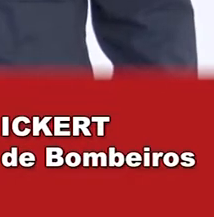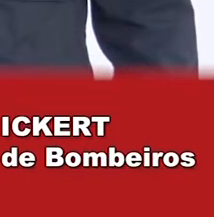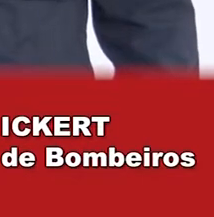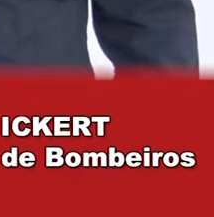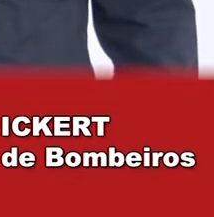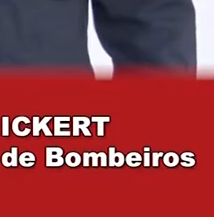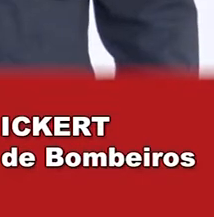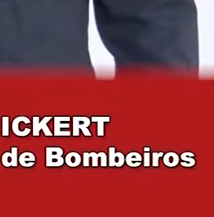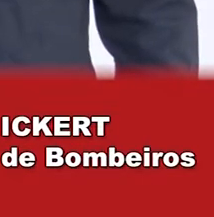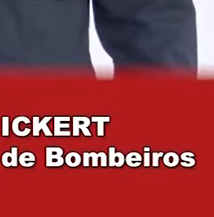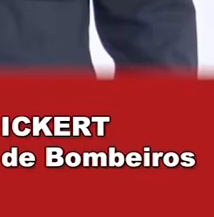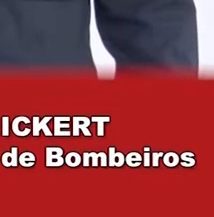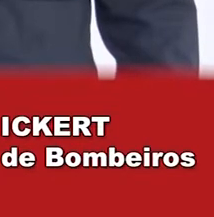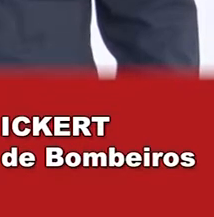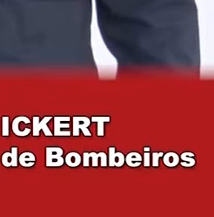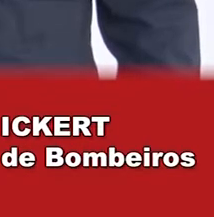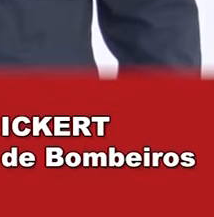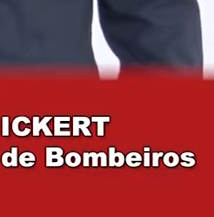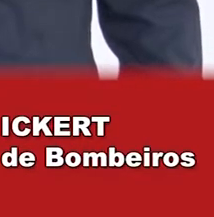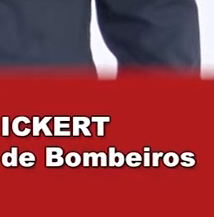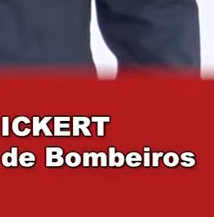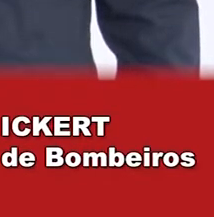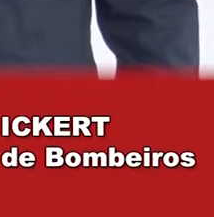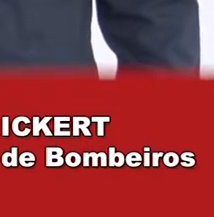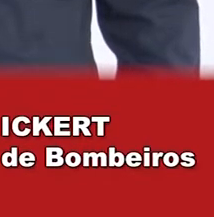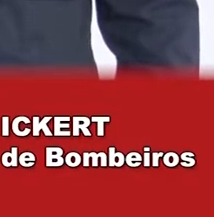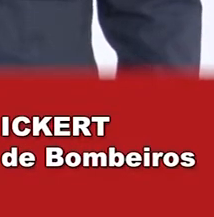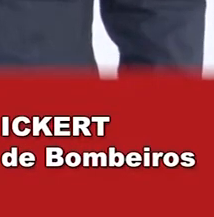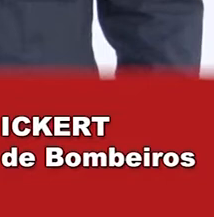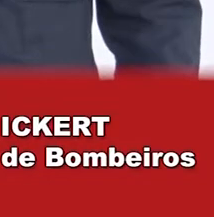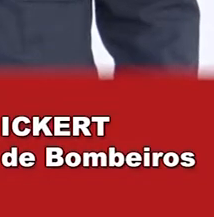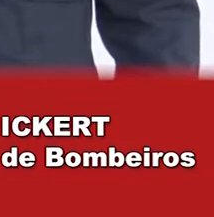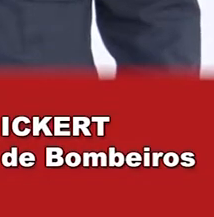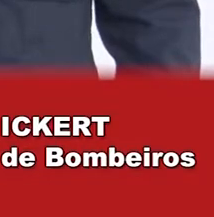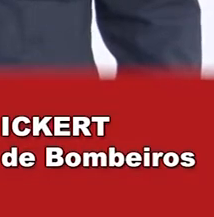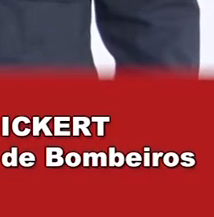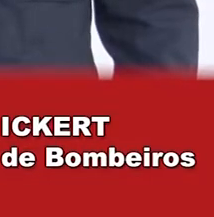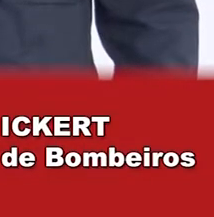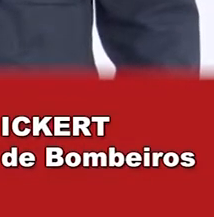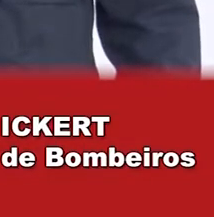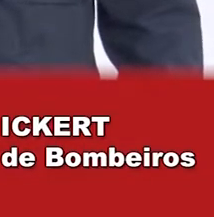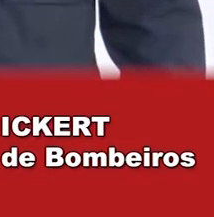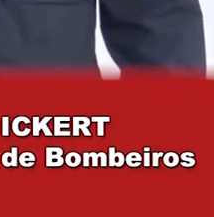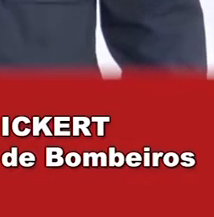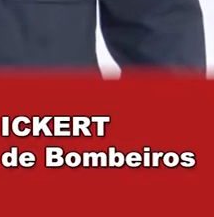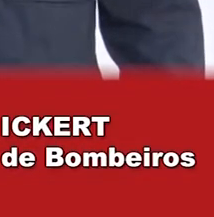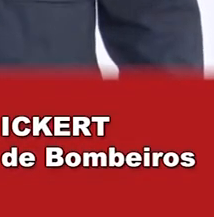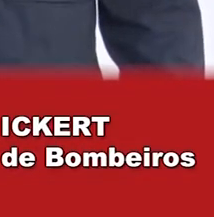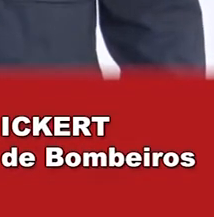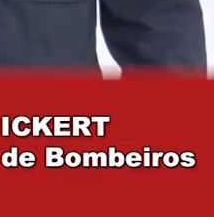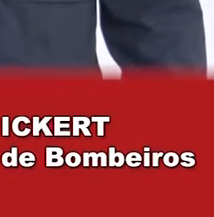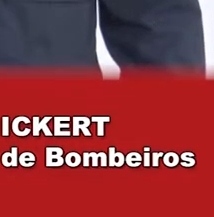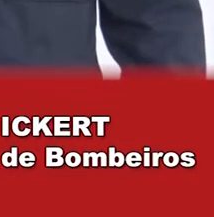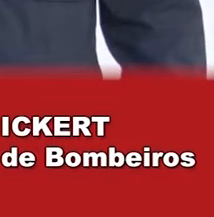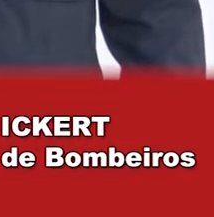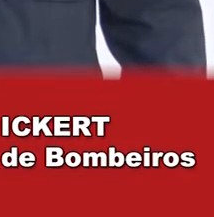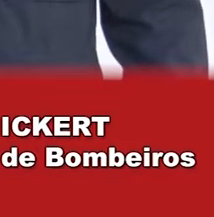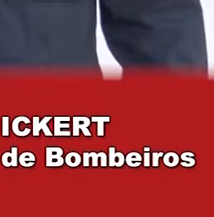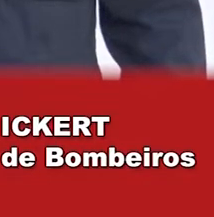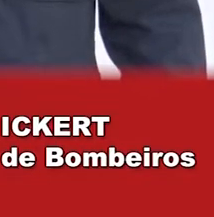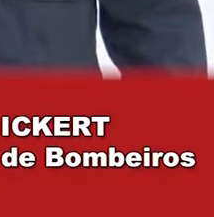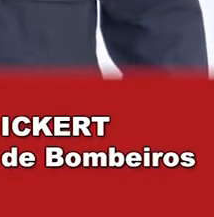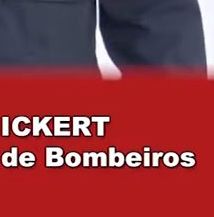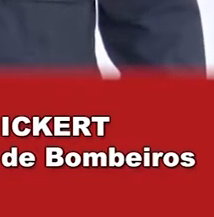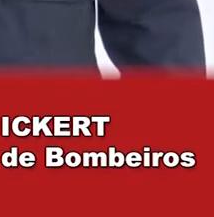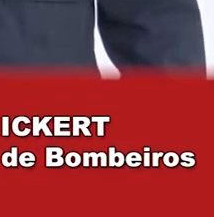não fazemos a manutenção devida para que possa ter uma carga suficiente para atender a demanda